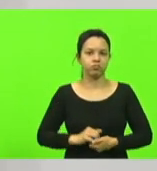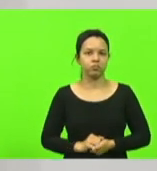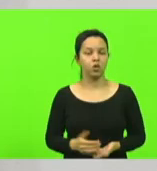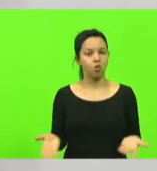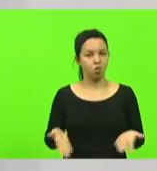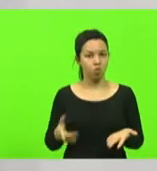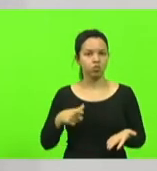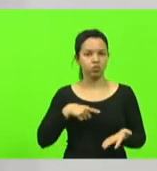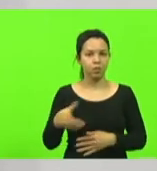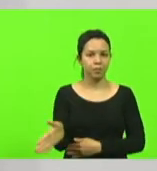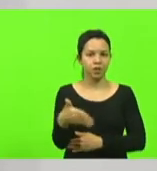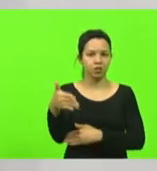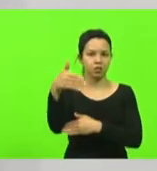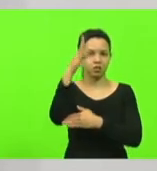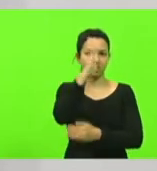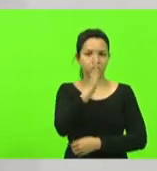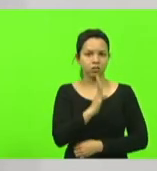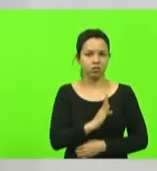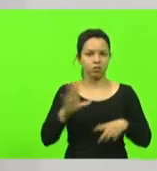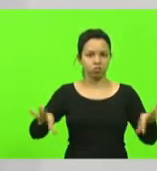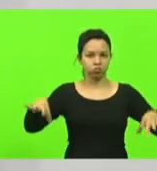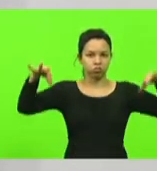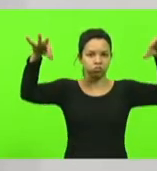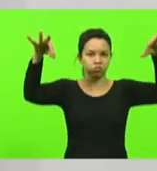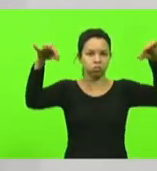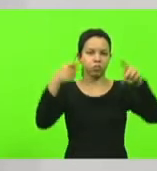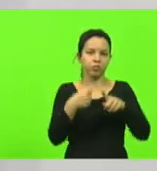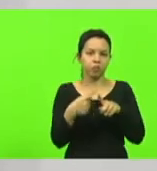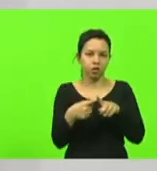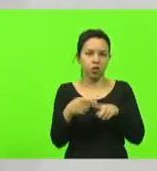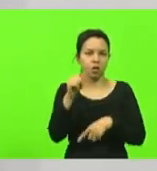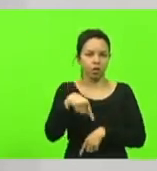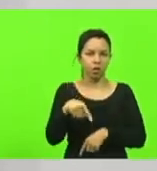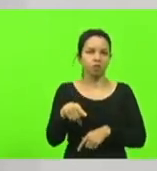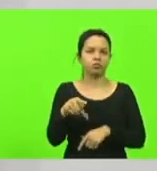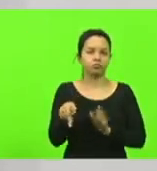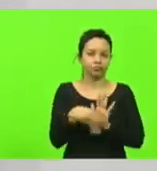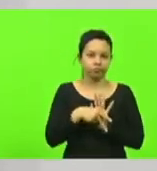quero expor ela porque é a nossa bandeira